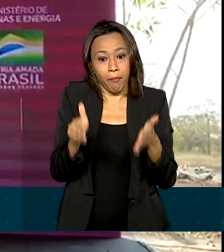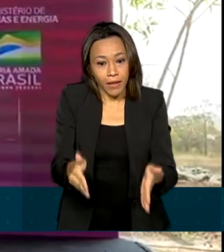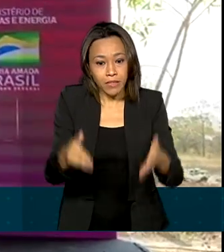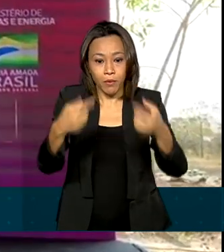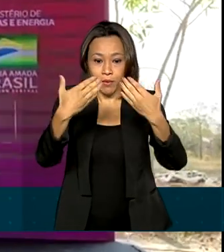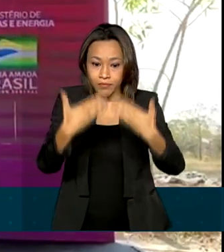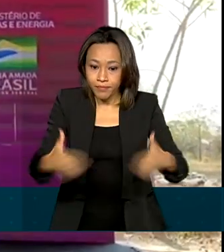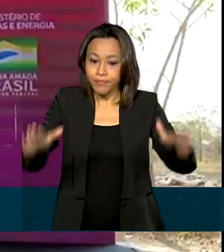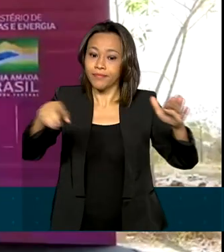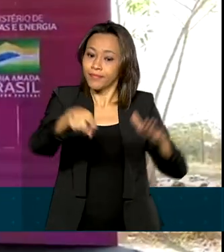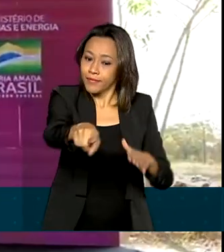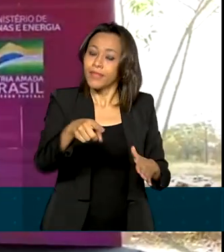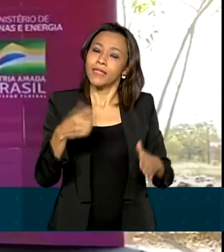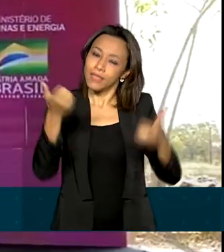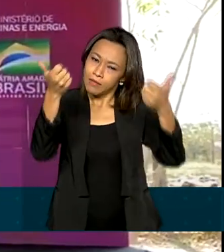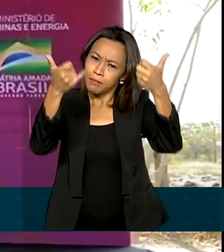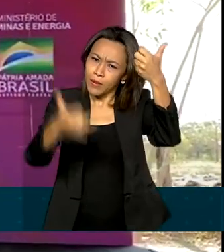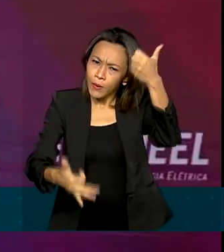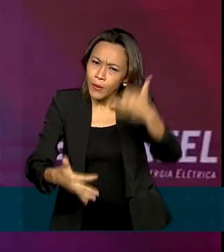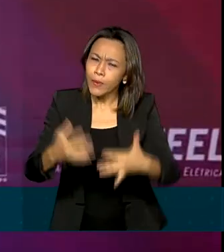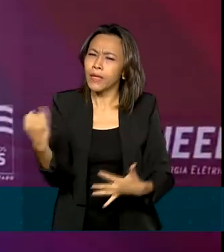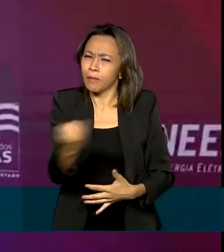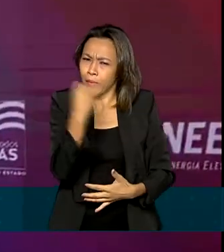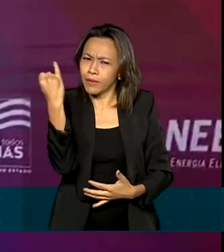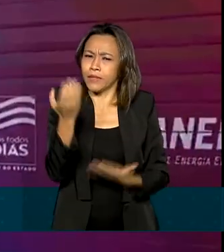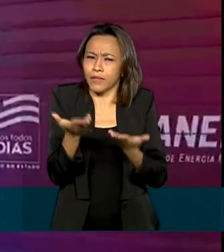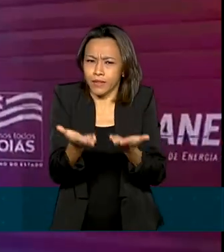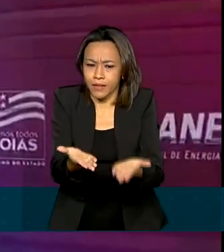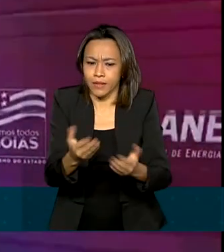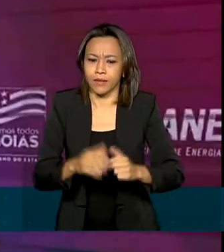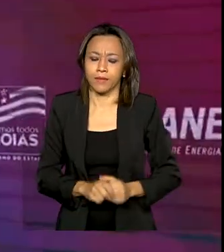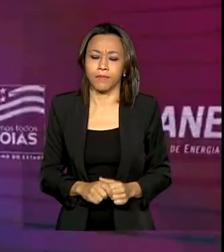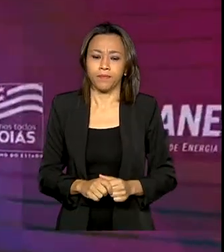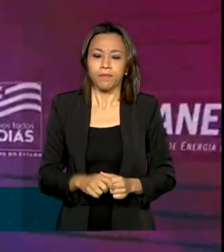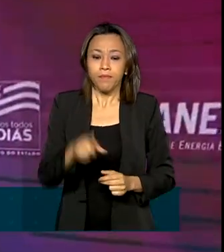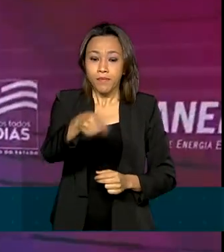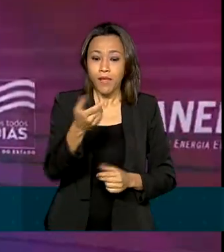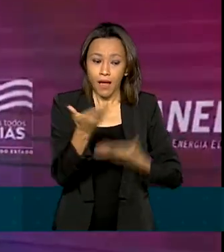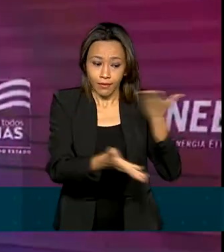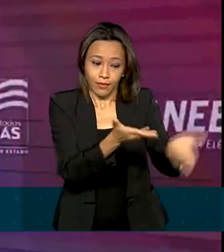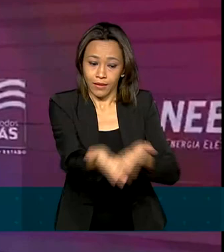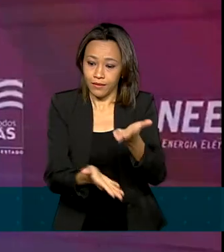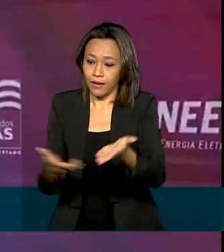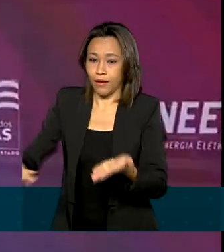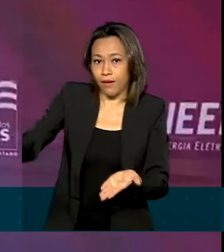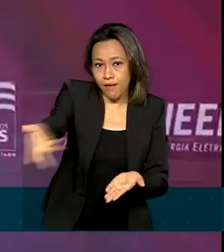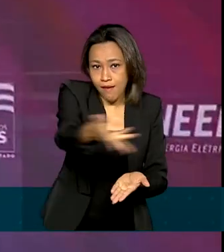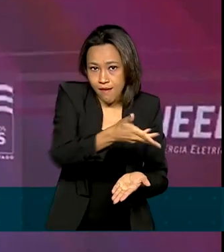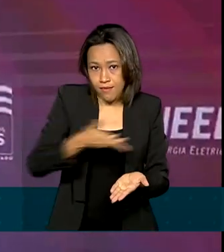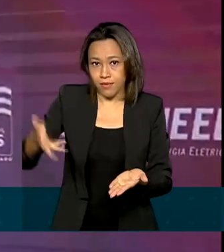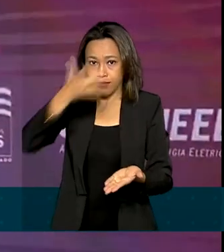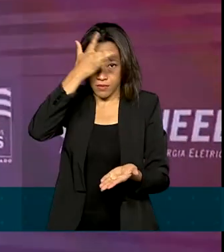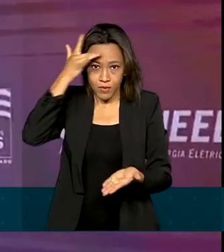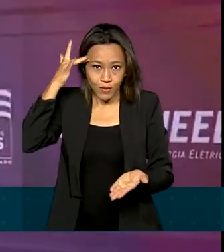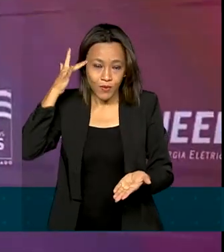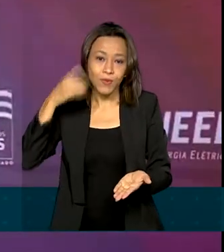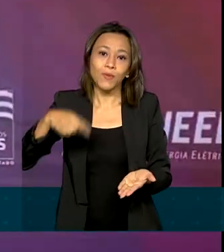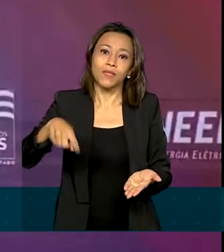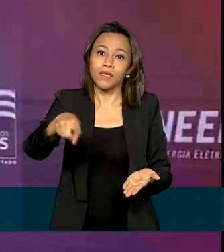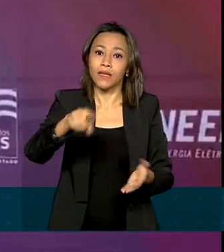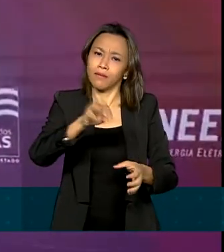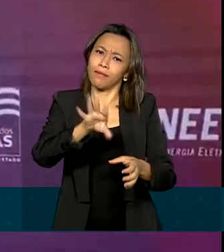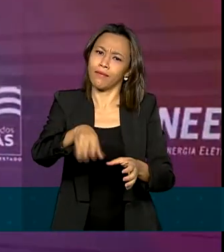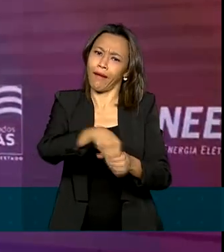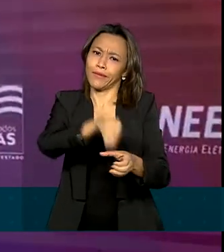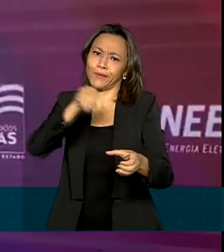importância desse tipo de infraestrutura. Atender essas comunidades que eram e estão excluídas ainda